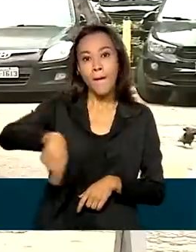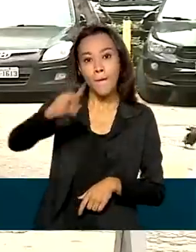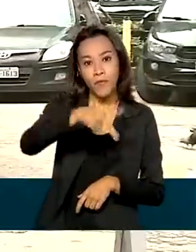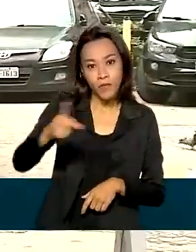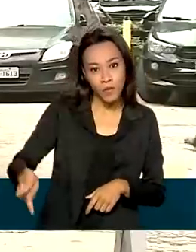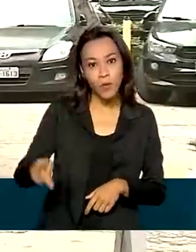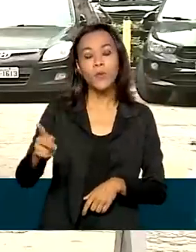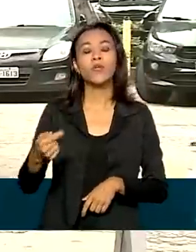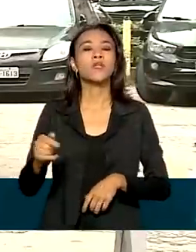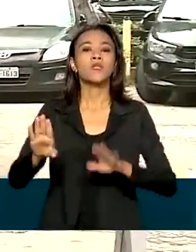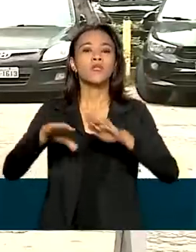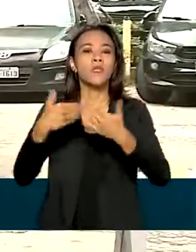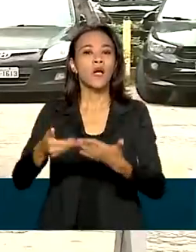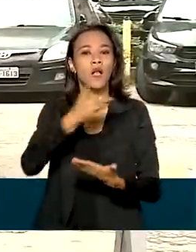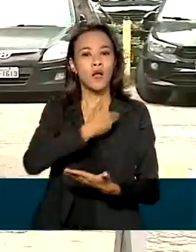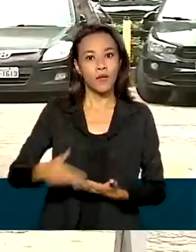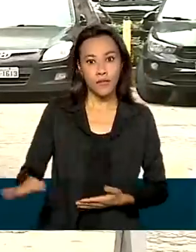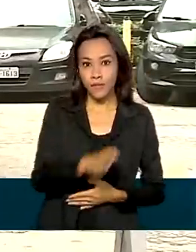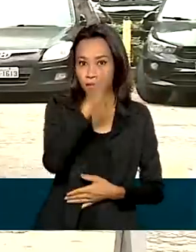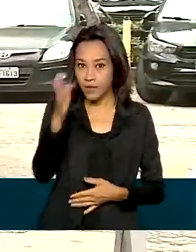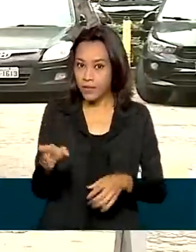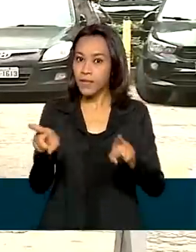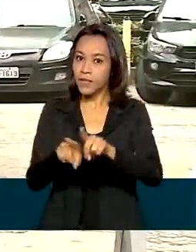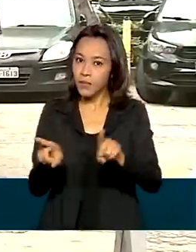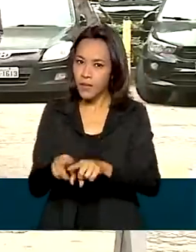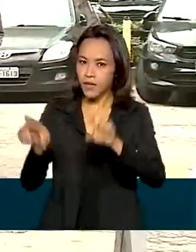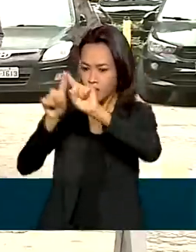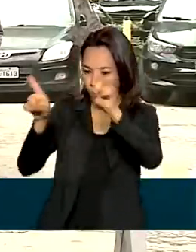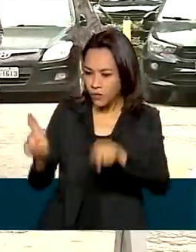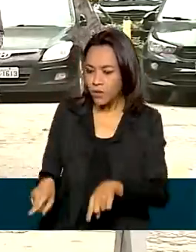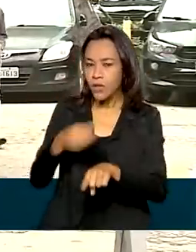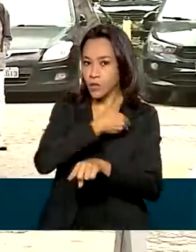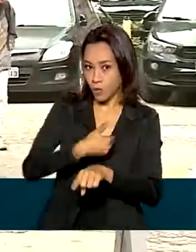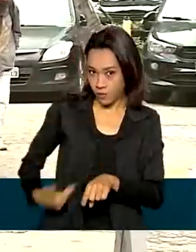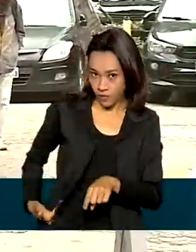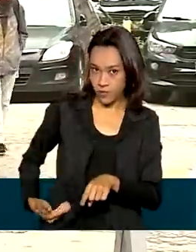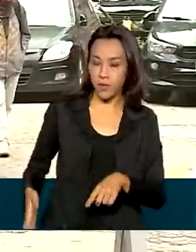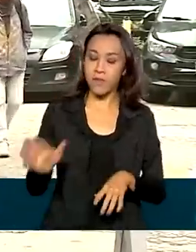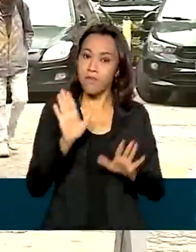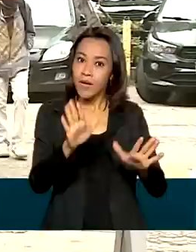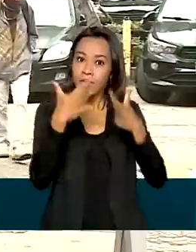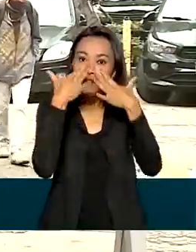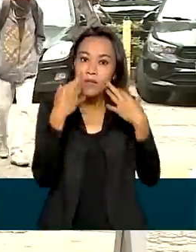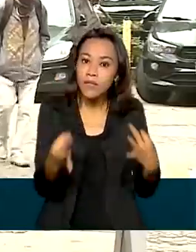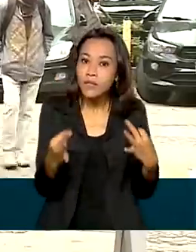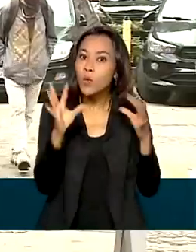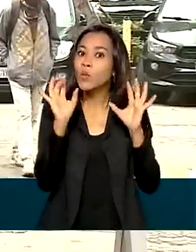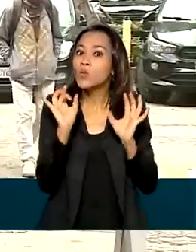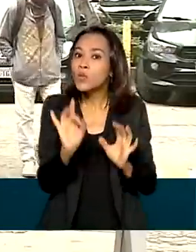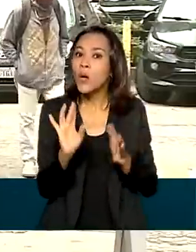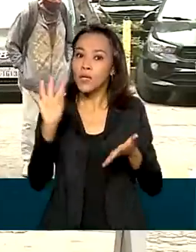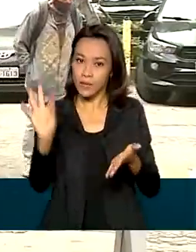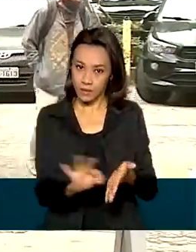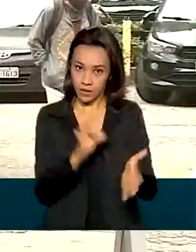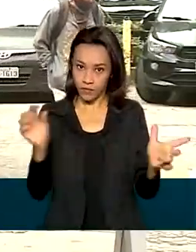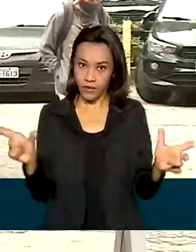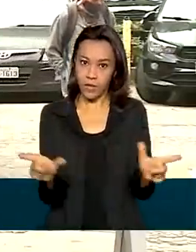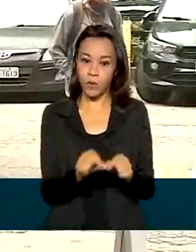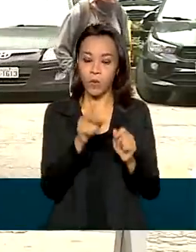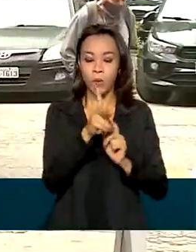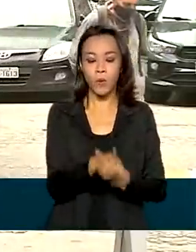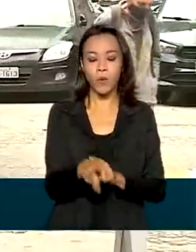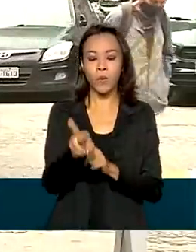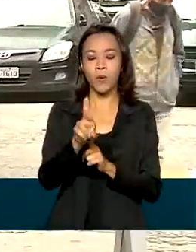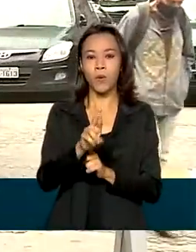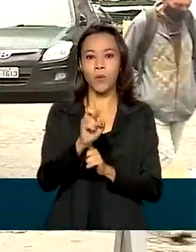integrantes do quadro pessoal de instituição pública. Mas atenção! Só pode se inscrever no ProUni quem não tem